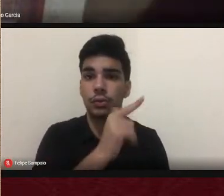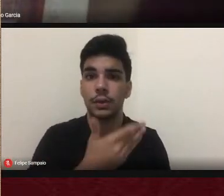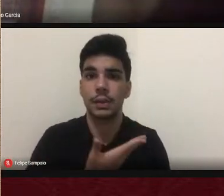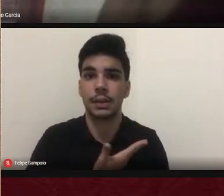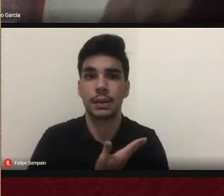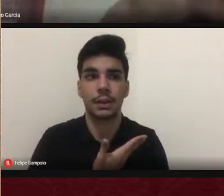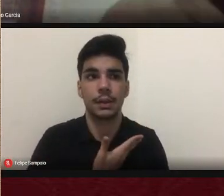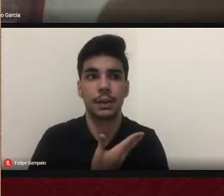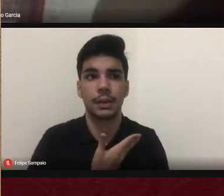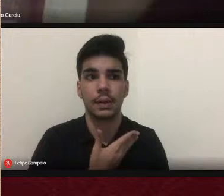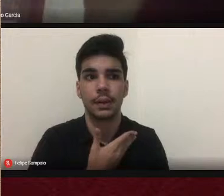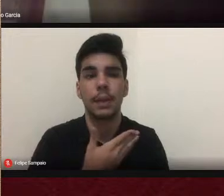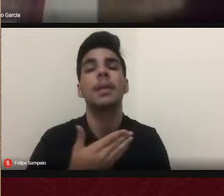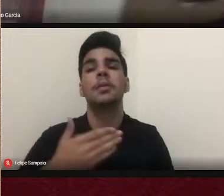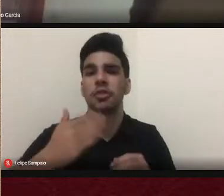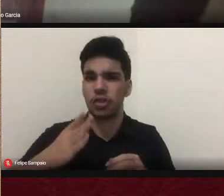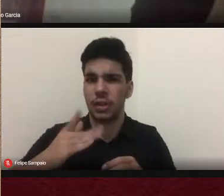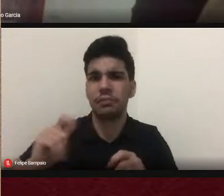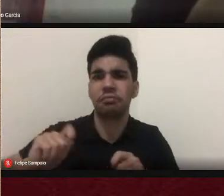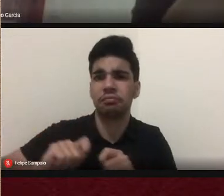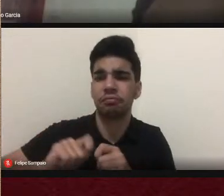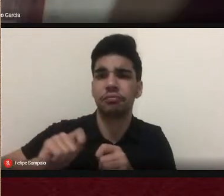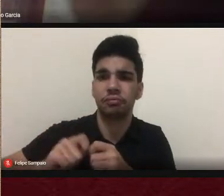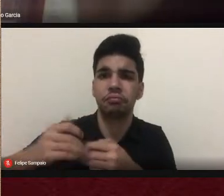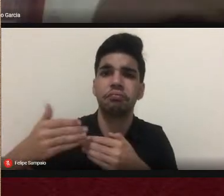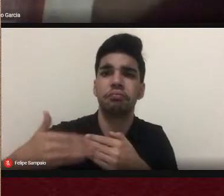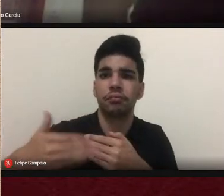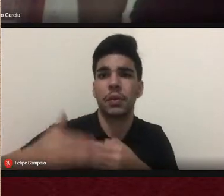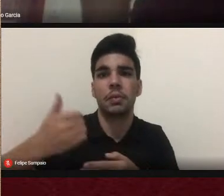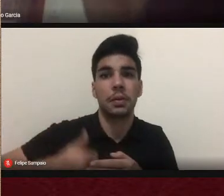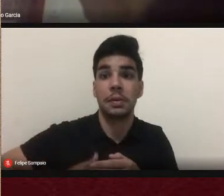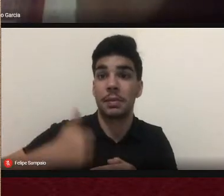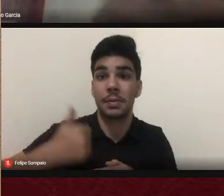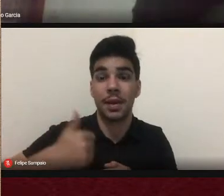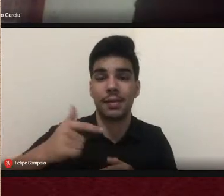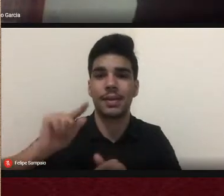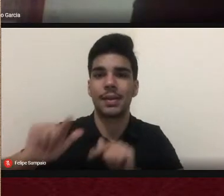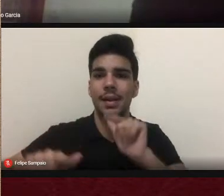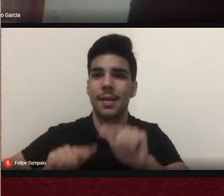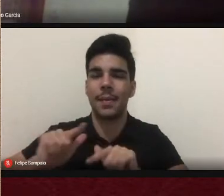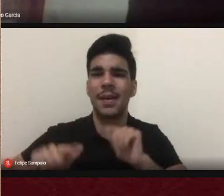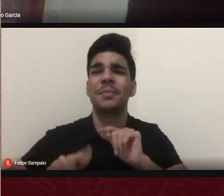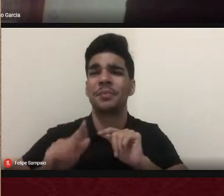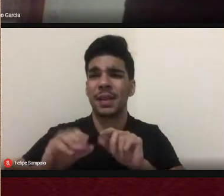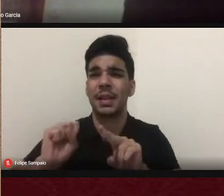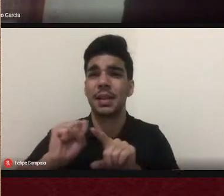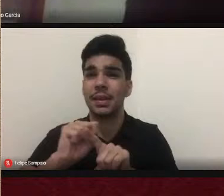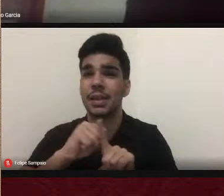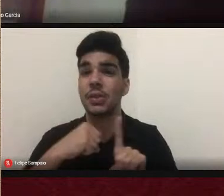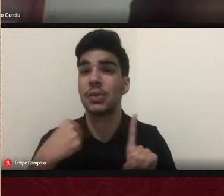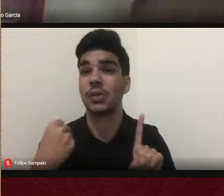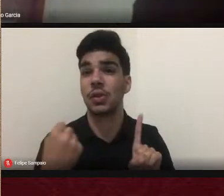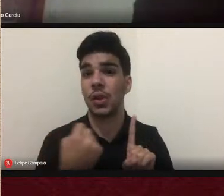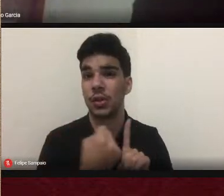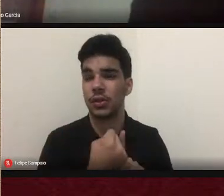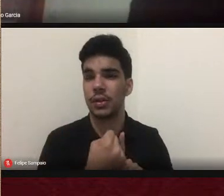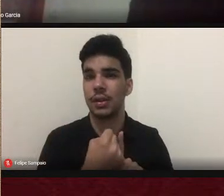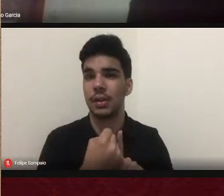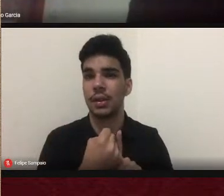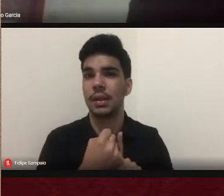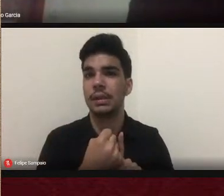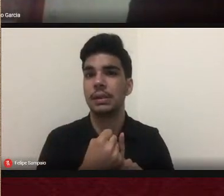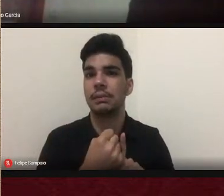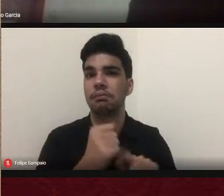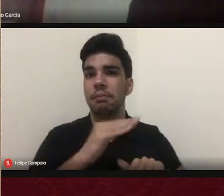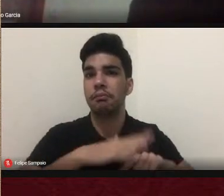já os primeiros trabalhos os campos da sociologia da antropologia já há duas décadas publicam sobre a história sobre a tatuagem